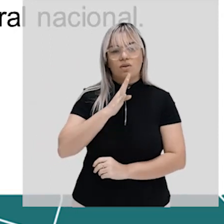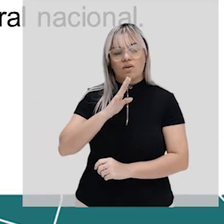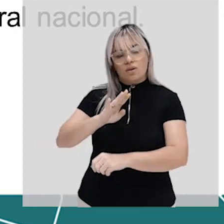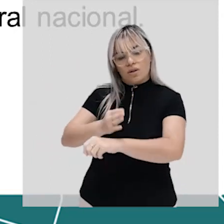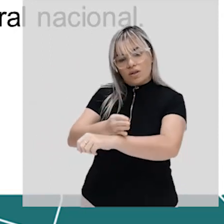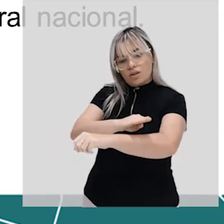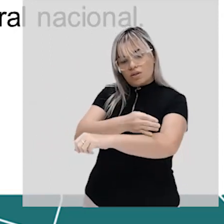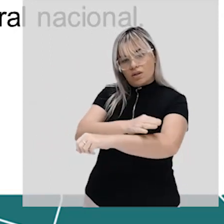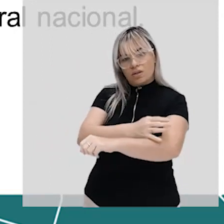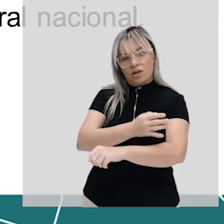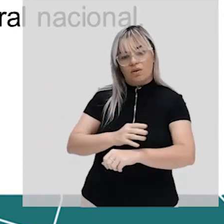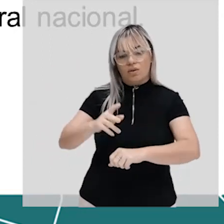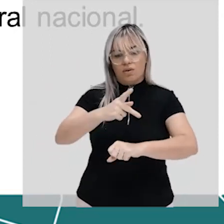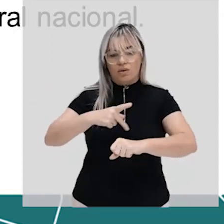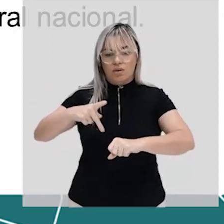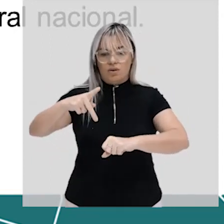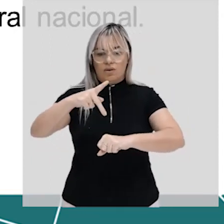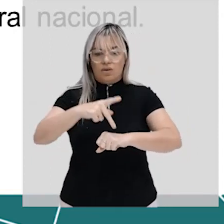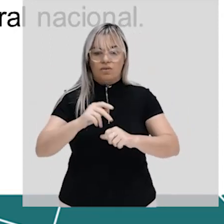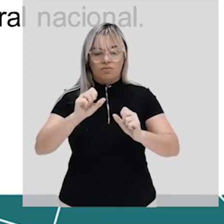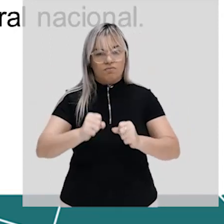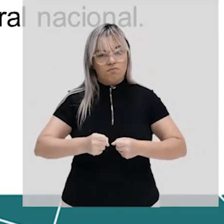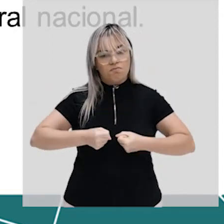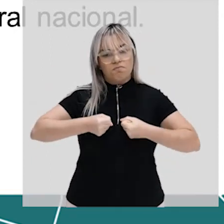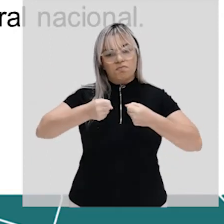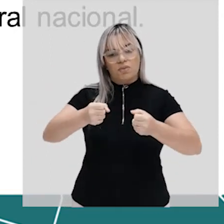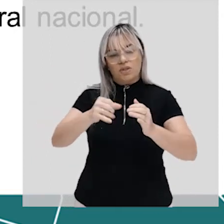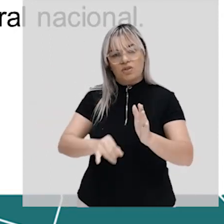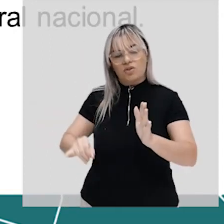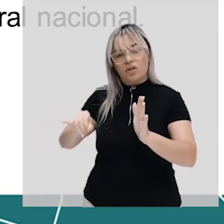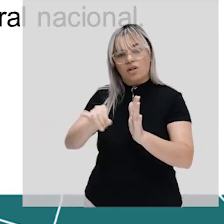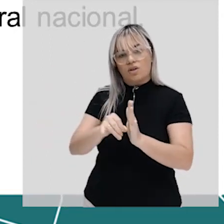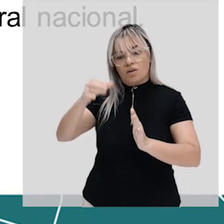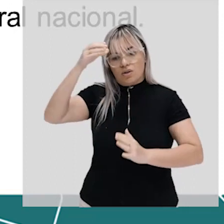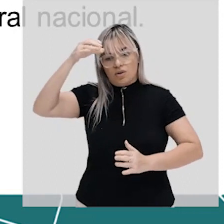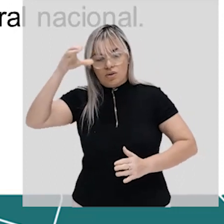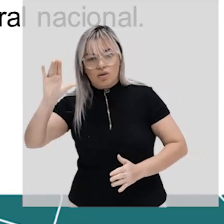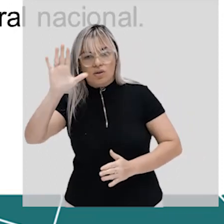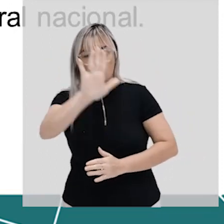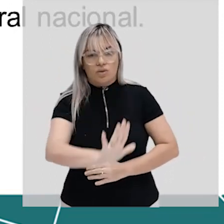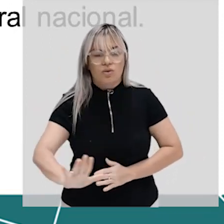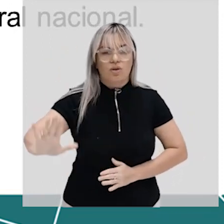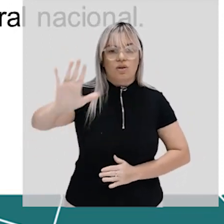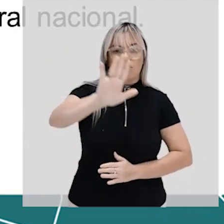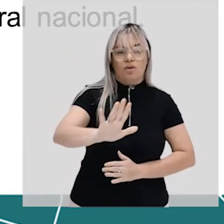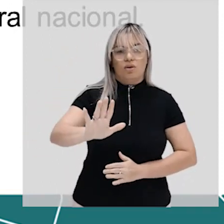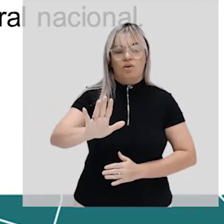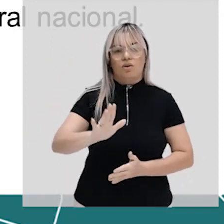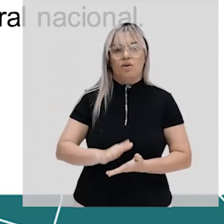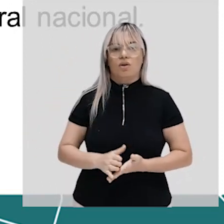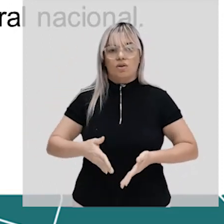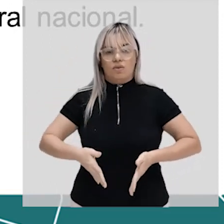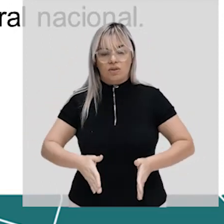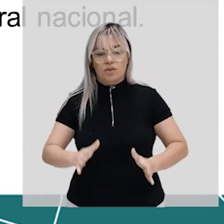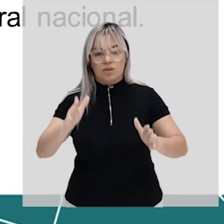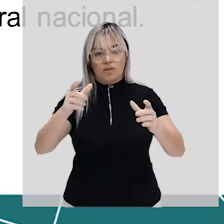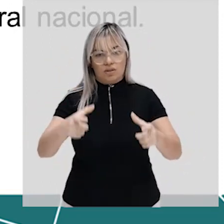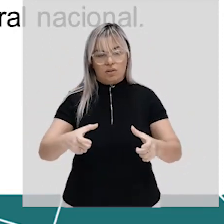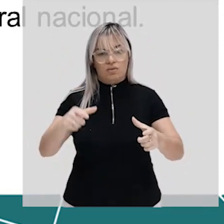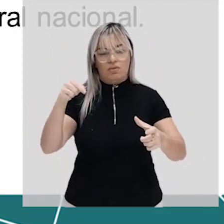pela burocracia estatal e reafirmados pela identidade cultural nacional então pode ser